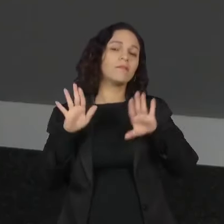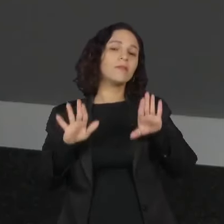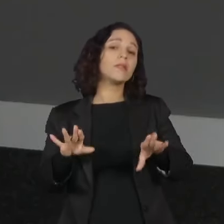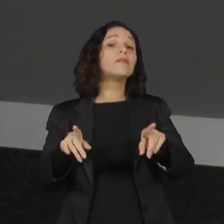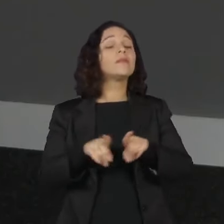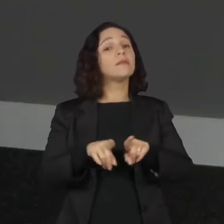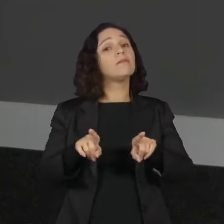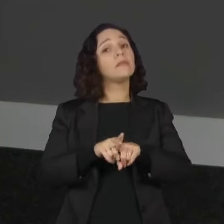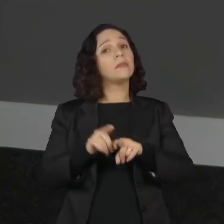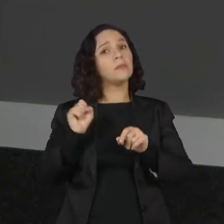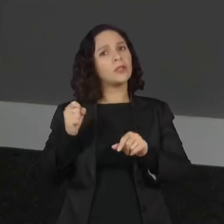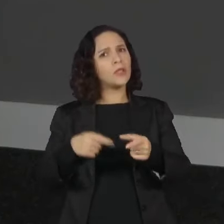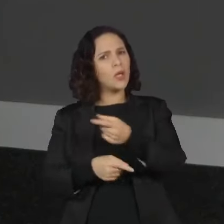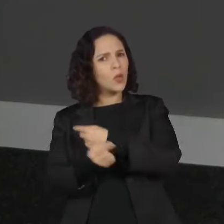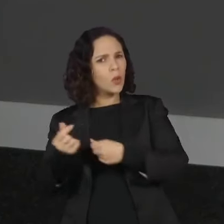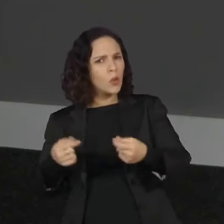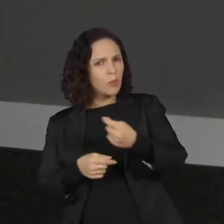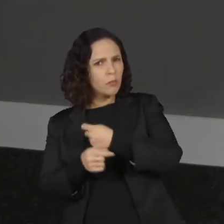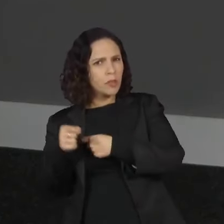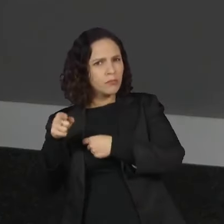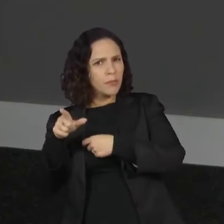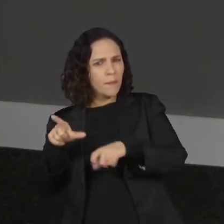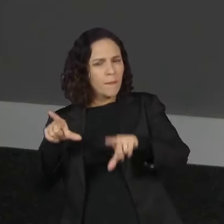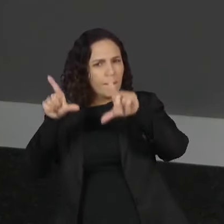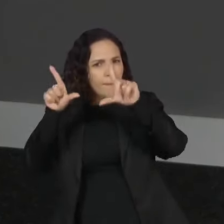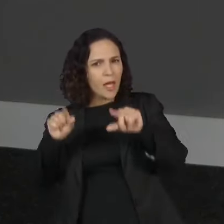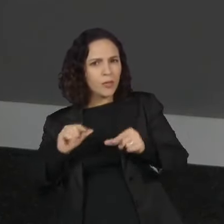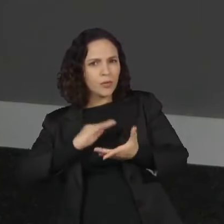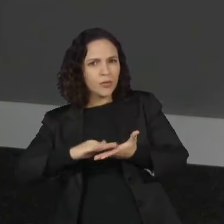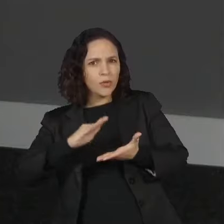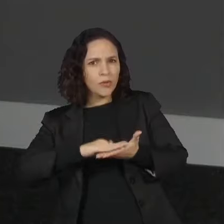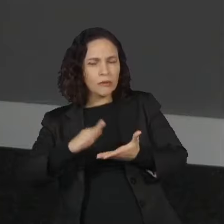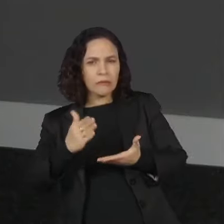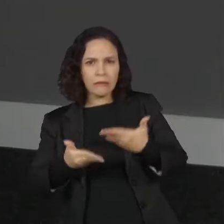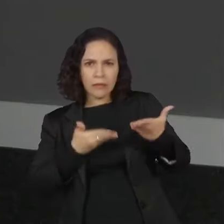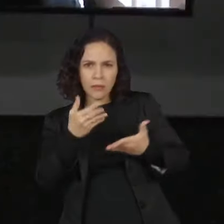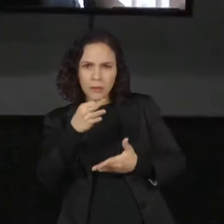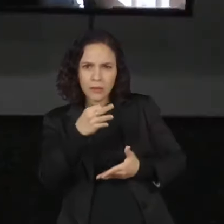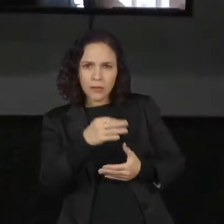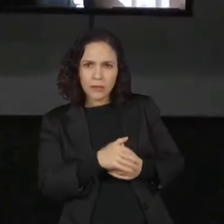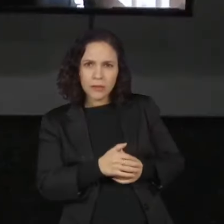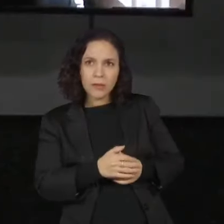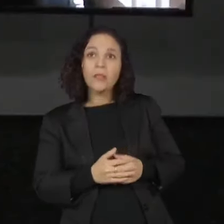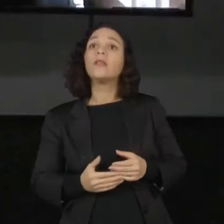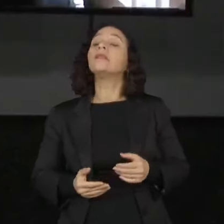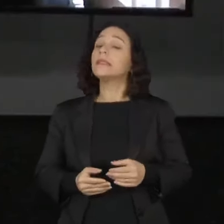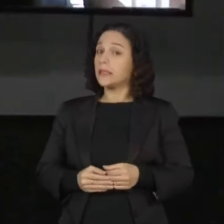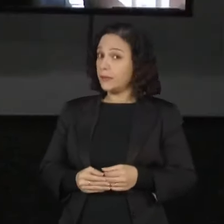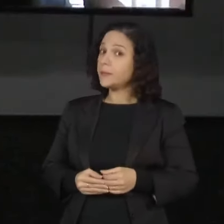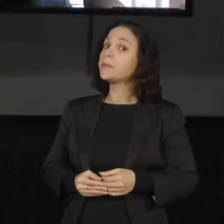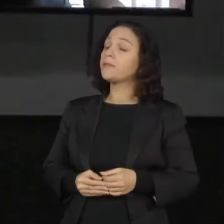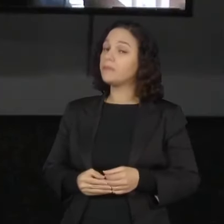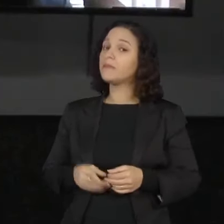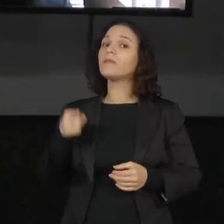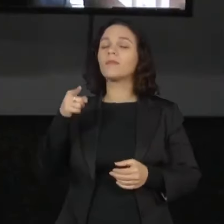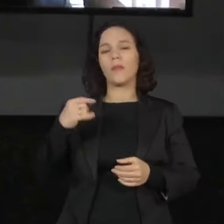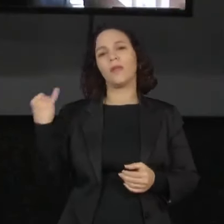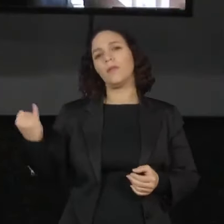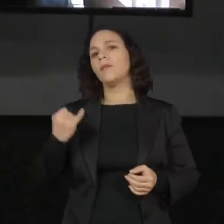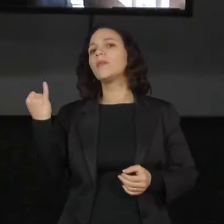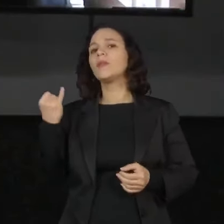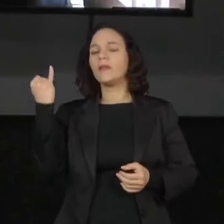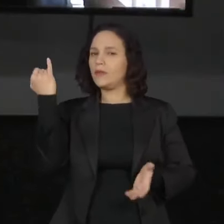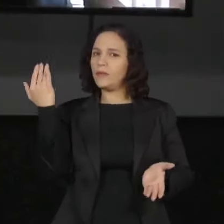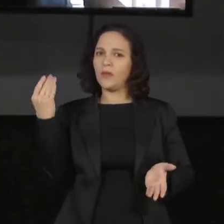tem uma perspectiva econômica. Isso também reduz os custos do tratamento dessa doença, né? Isso é um aspecto muito importante de